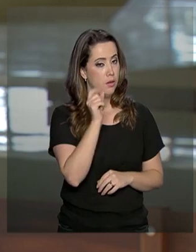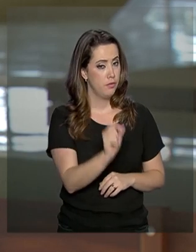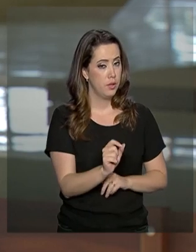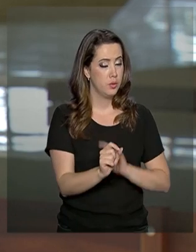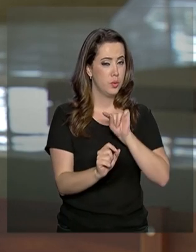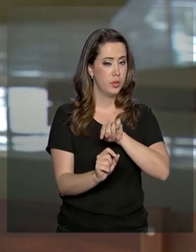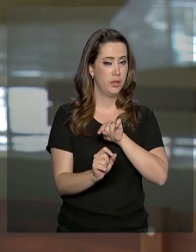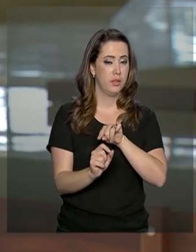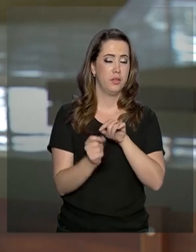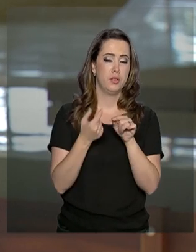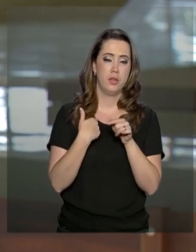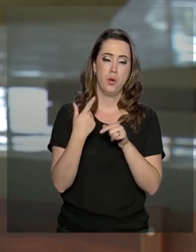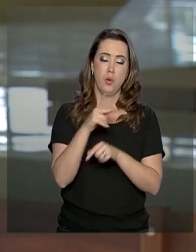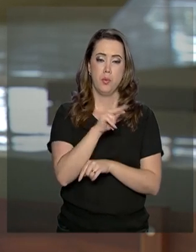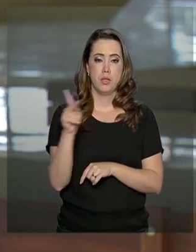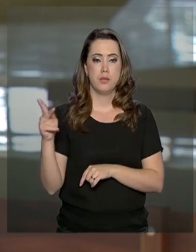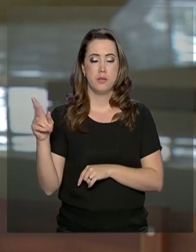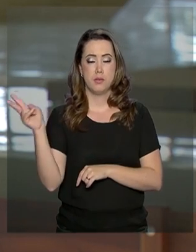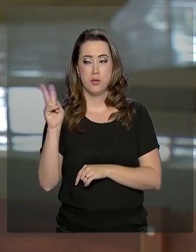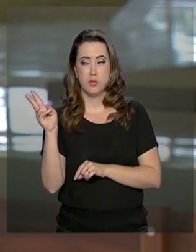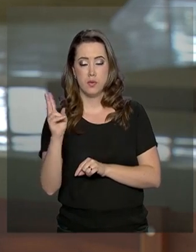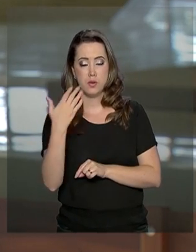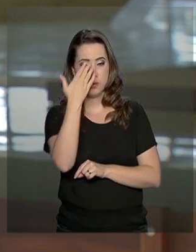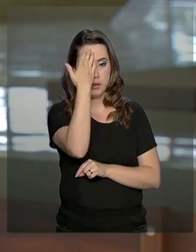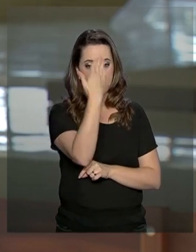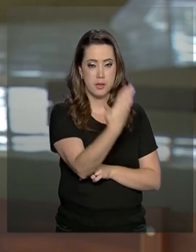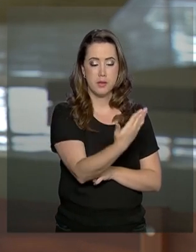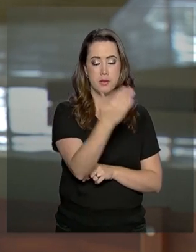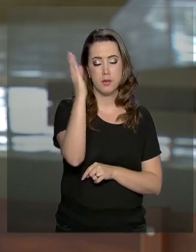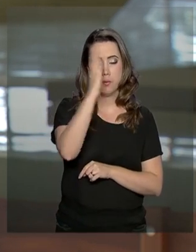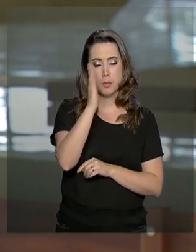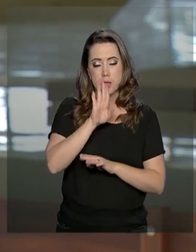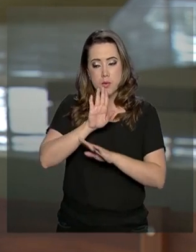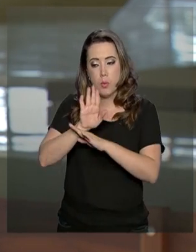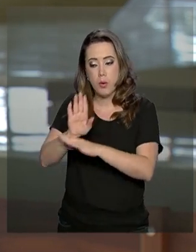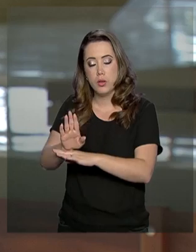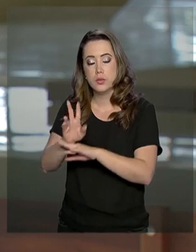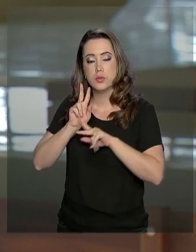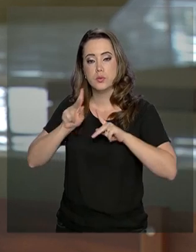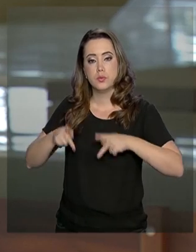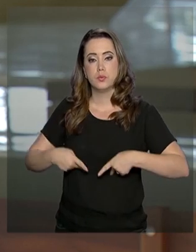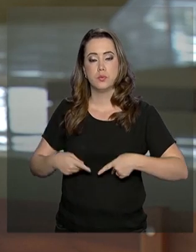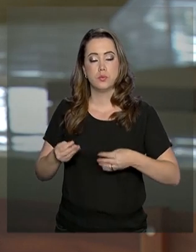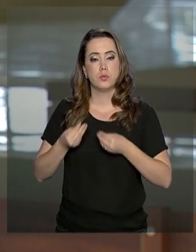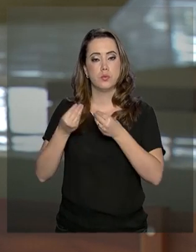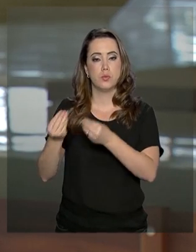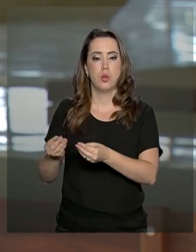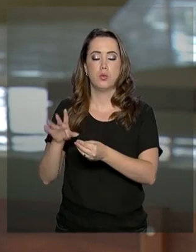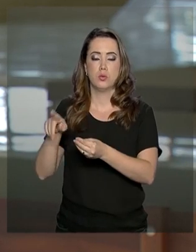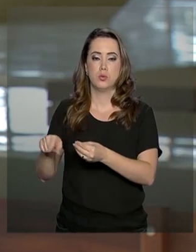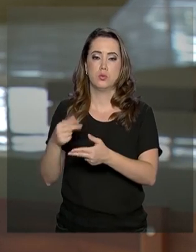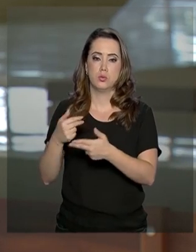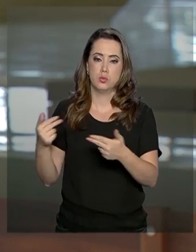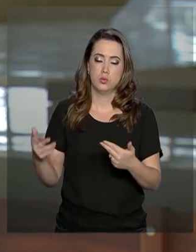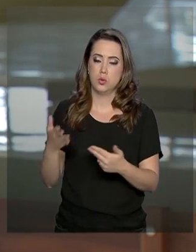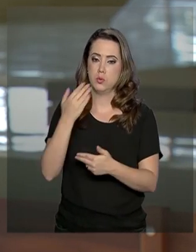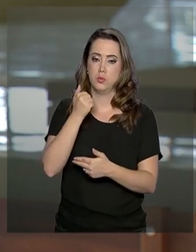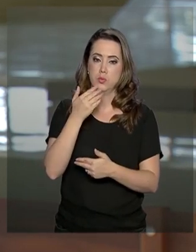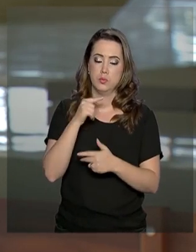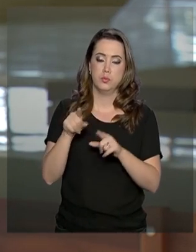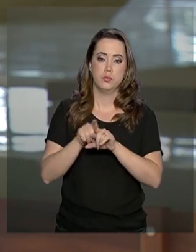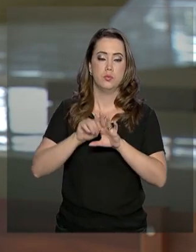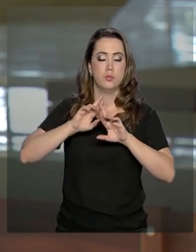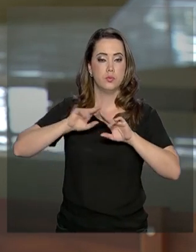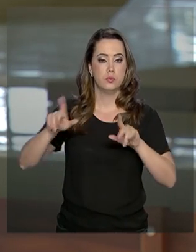Gaidó, agradeceu a ajuda do Brasil em relação às questões humanitárias, ao envio de ajuda mesmo, de alimentos,